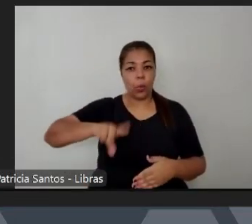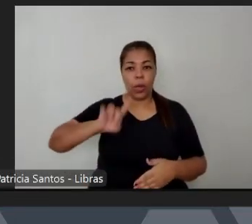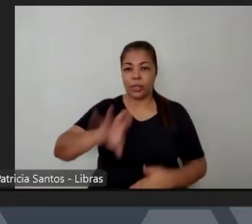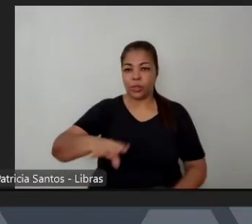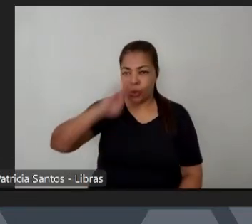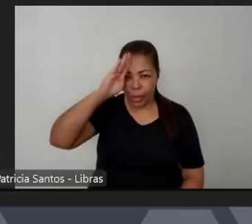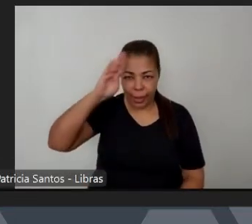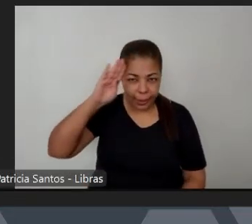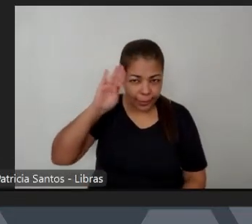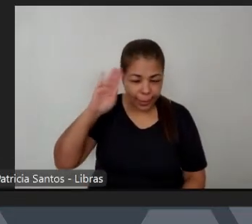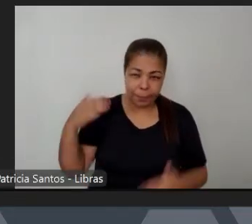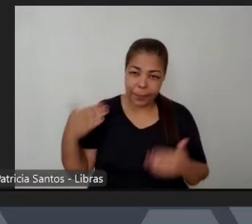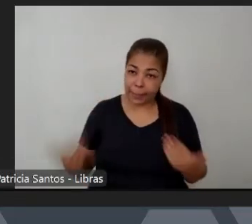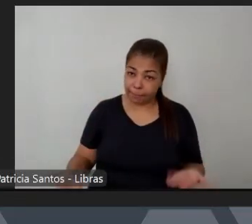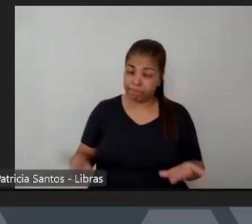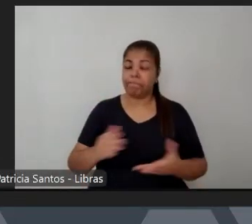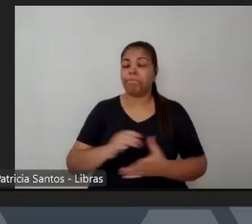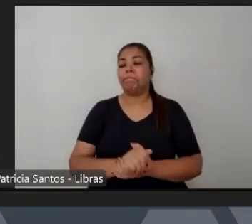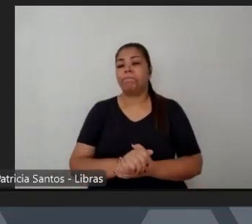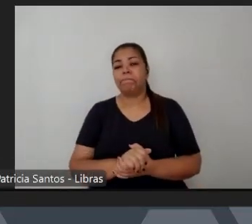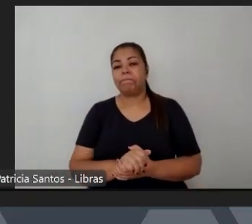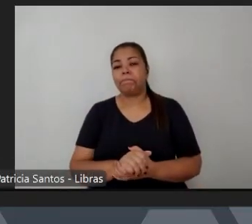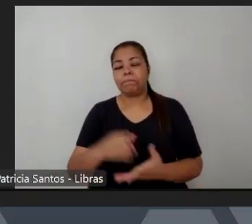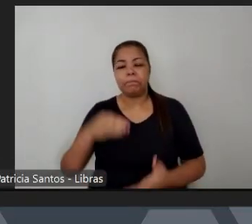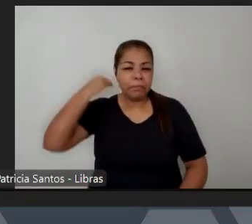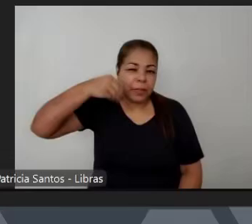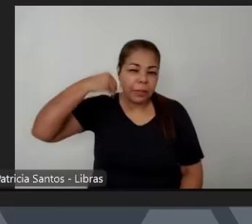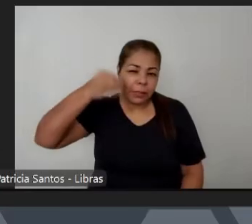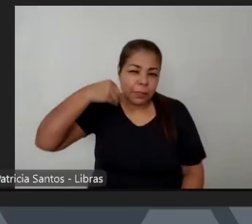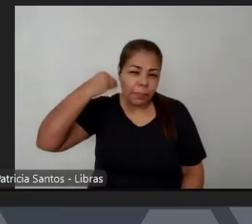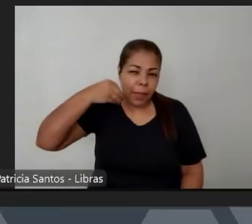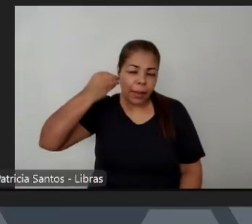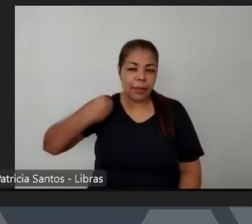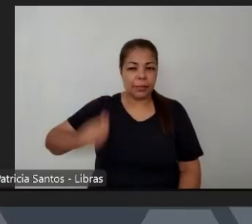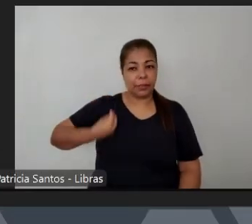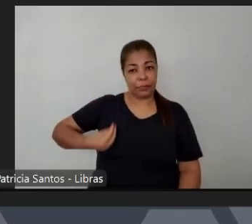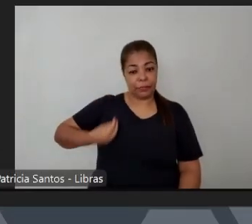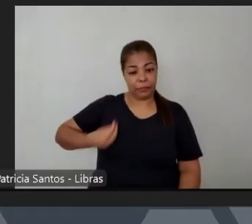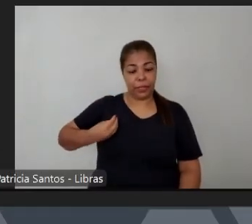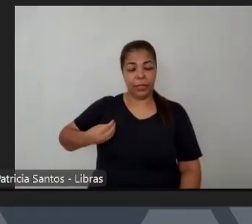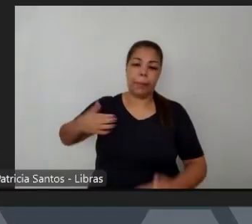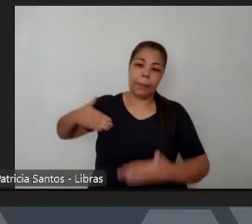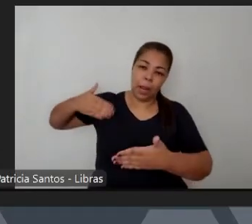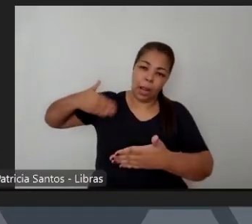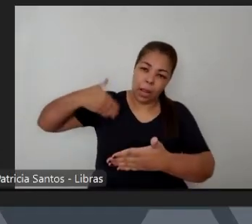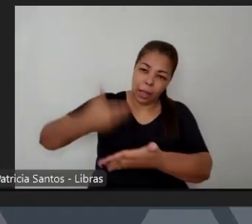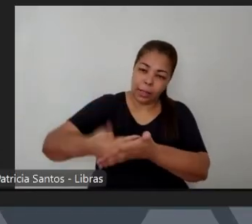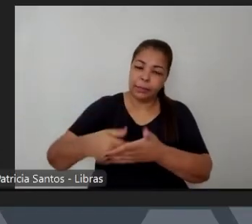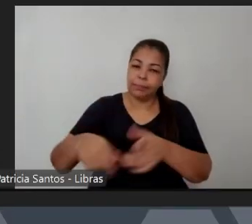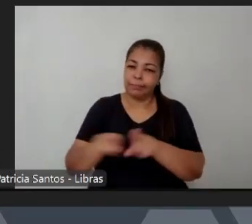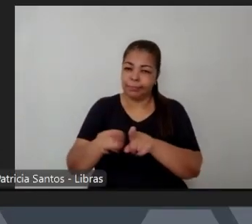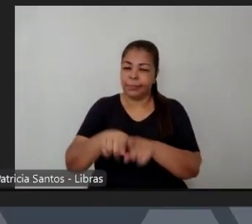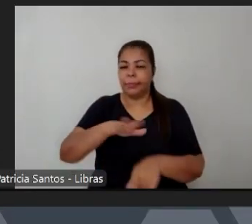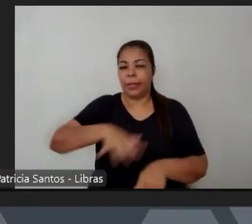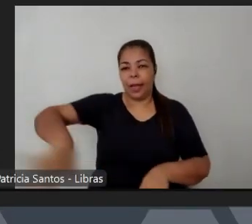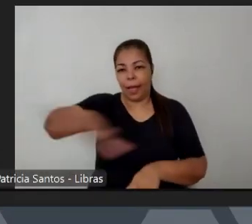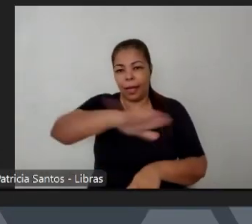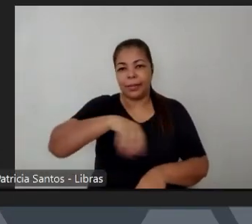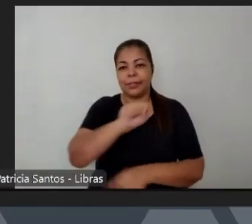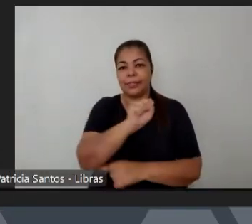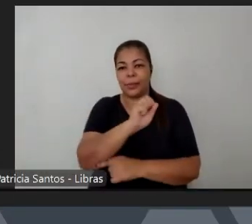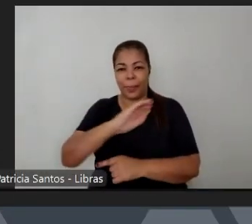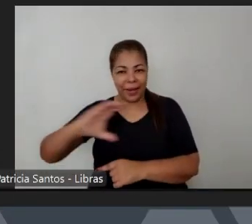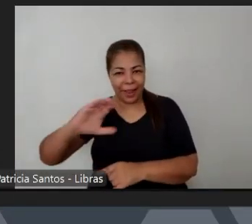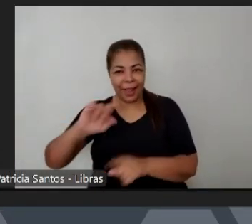e por questão de experiência de vida também crescer num barco periférico de São Bernardo e eu lembro na minha infância